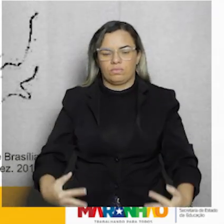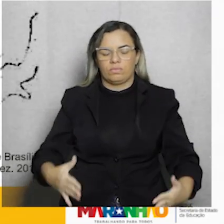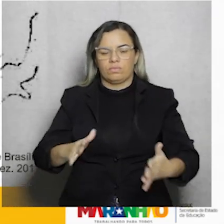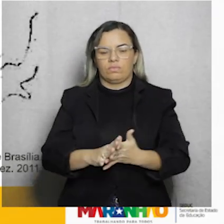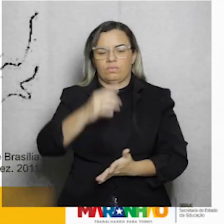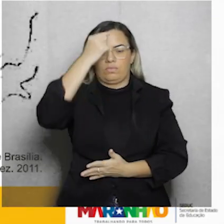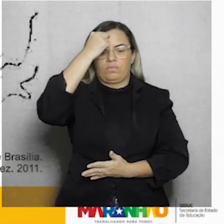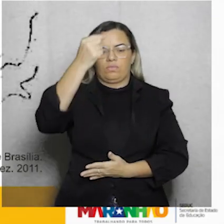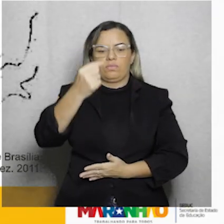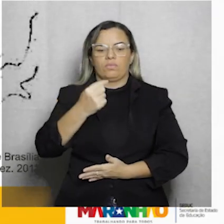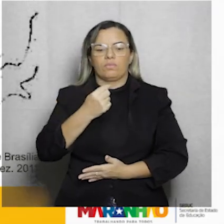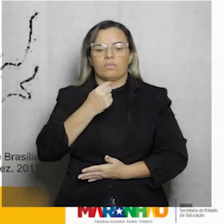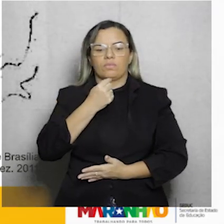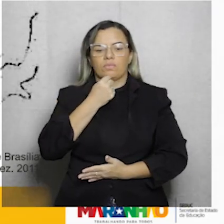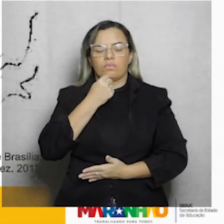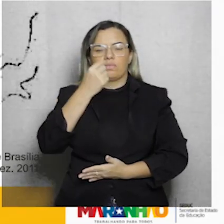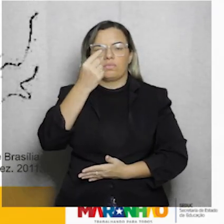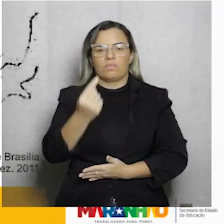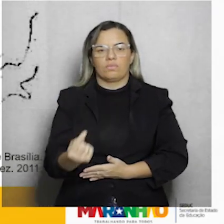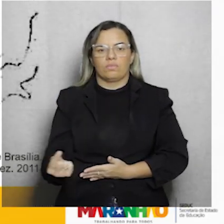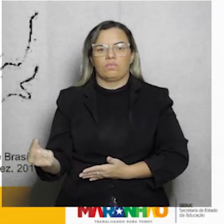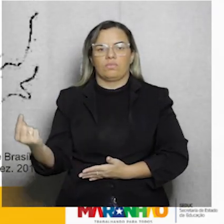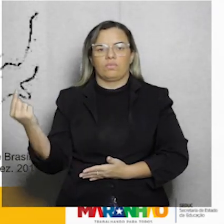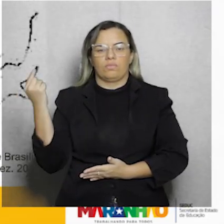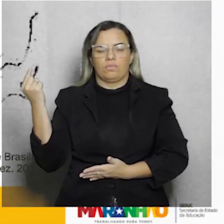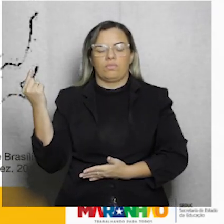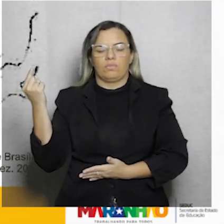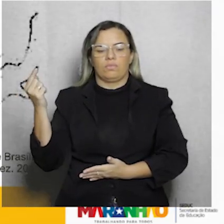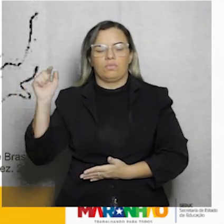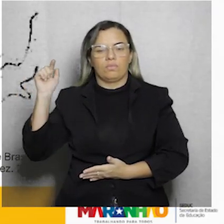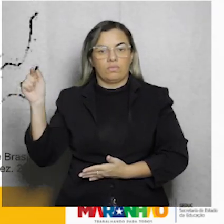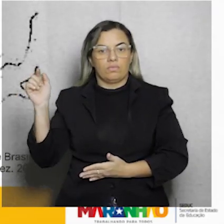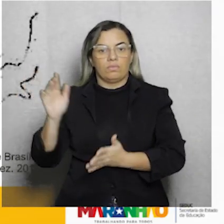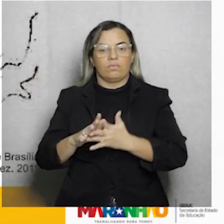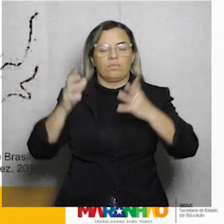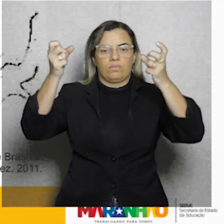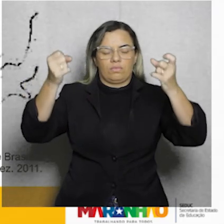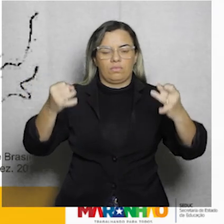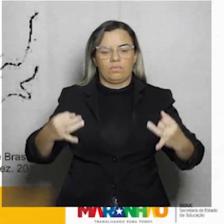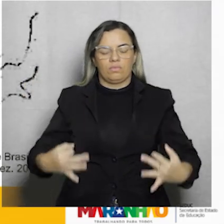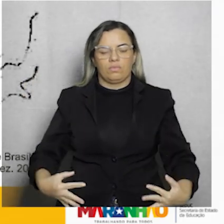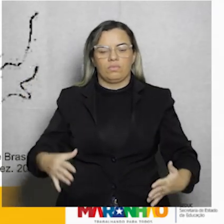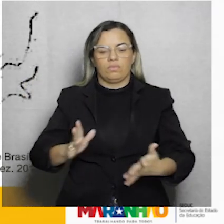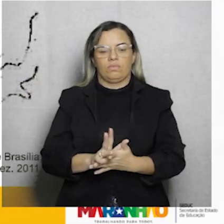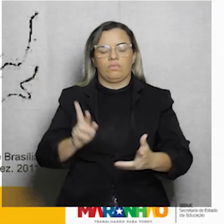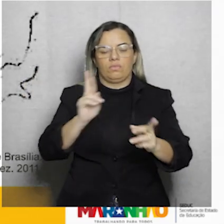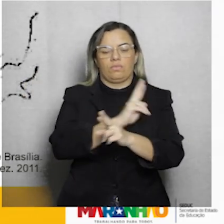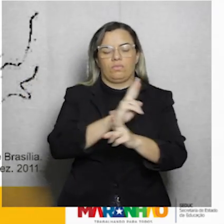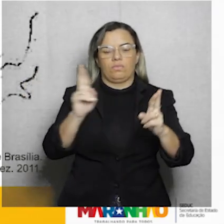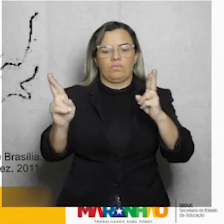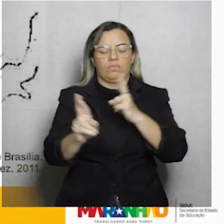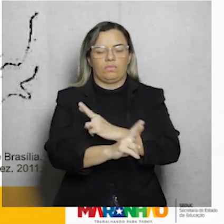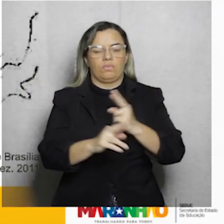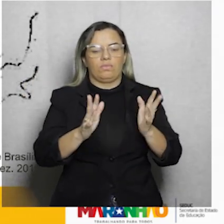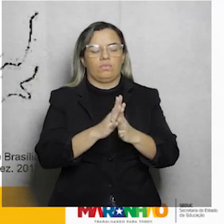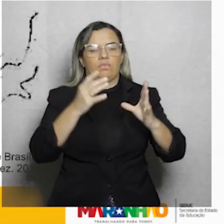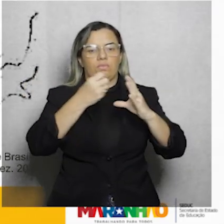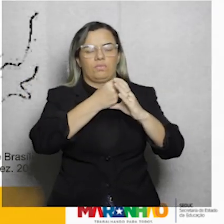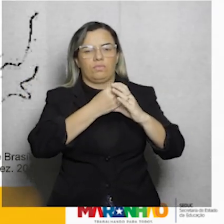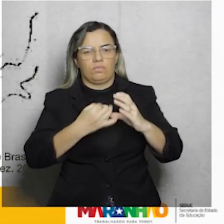uma imagem. E essa imagem é uma imagem que envolve um aspecto de